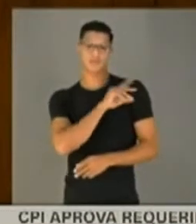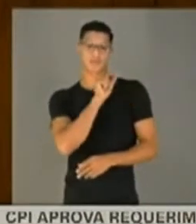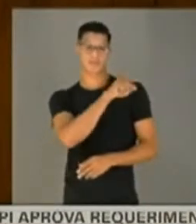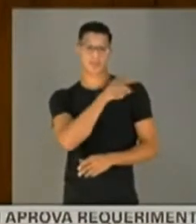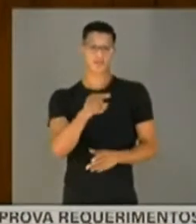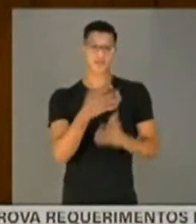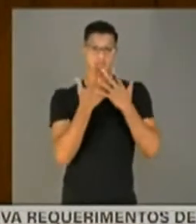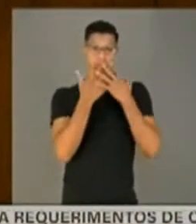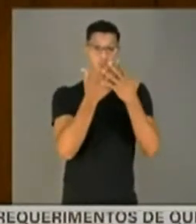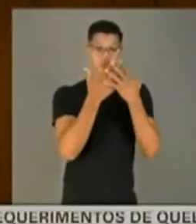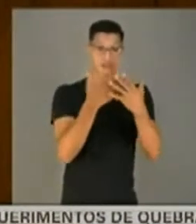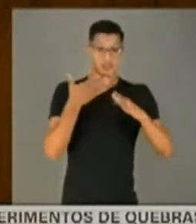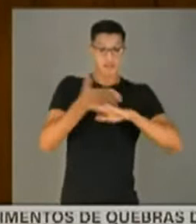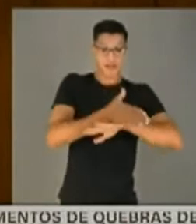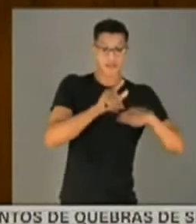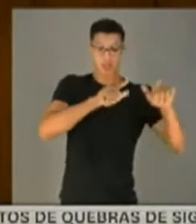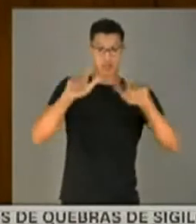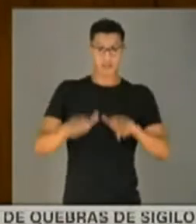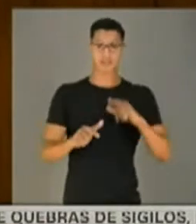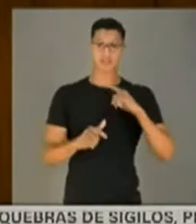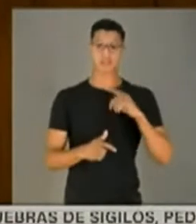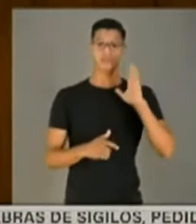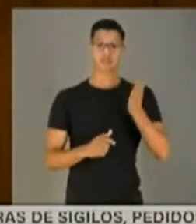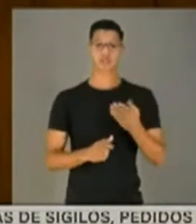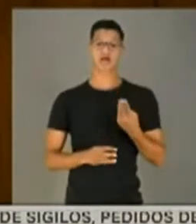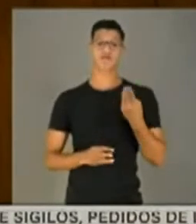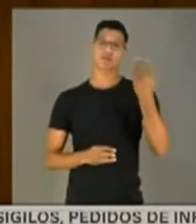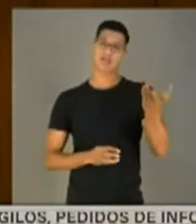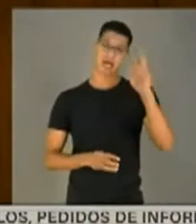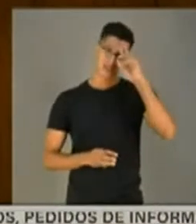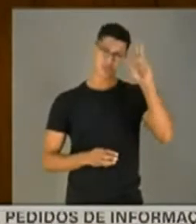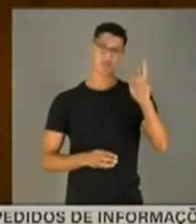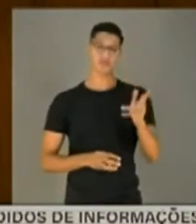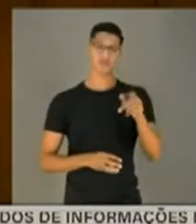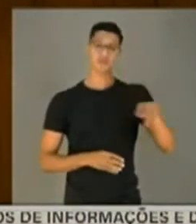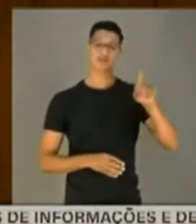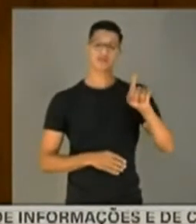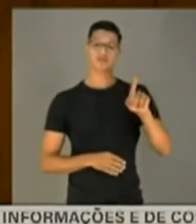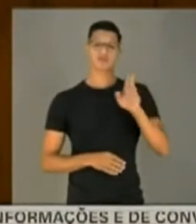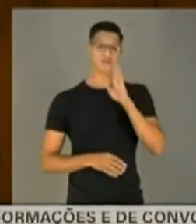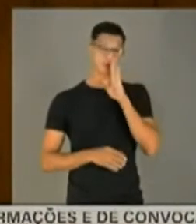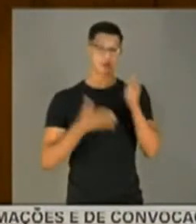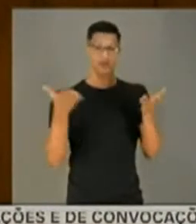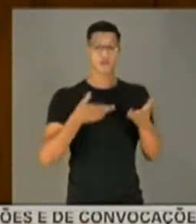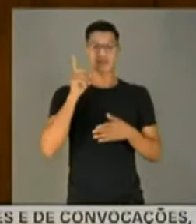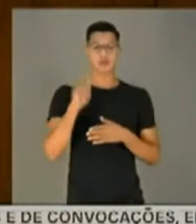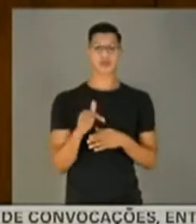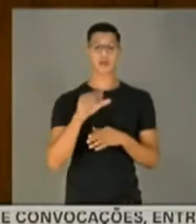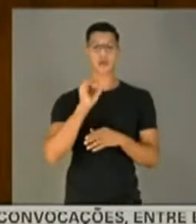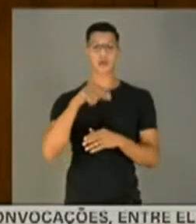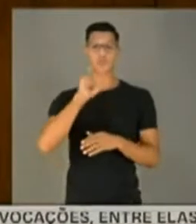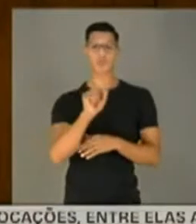que o senhor confessa essa participação no gabinete paralelo, já foi dada, senhor Wizard. O silêncio agora é um ônus